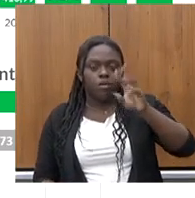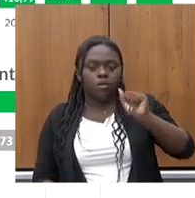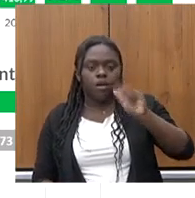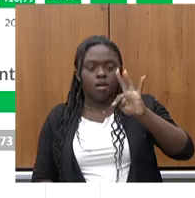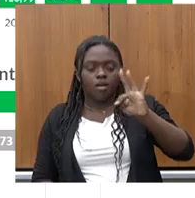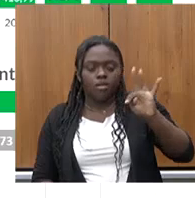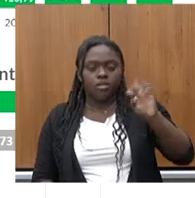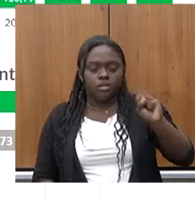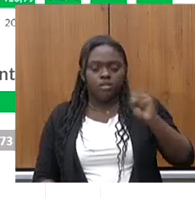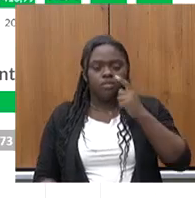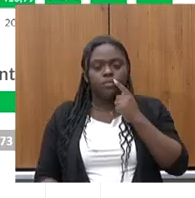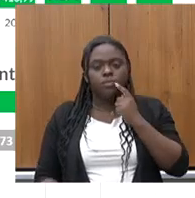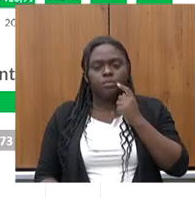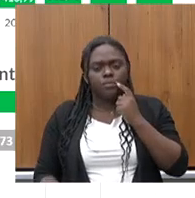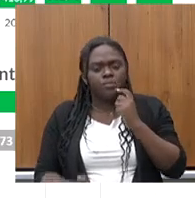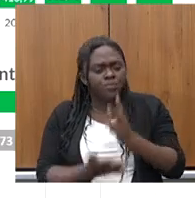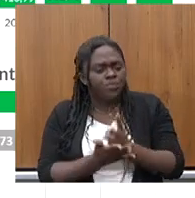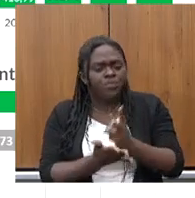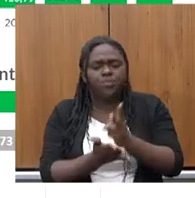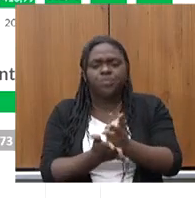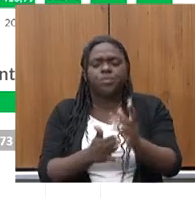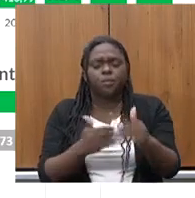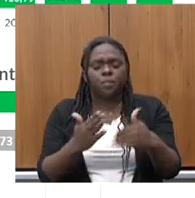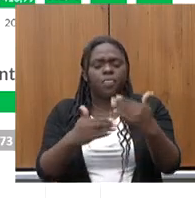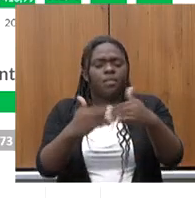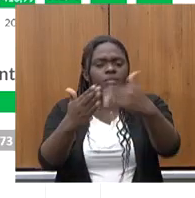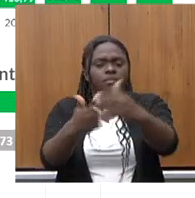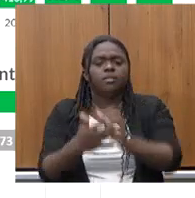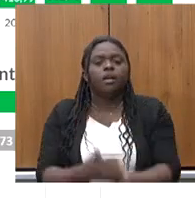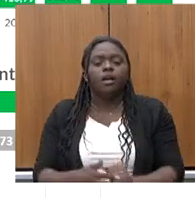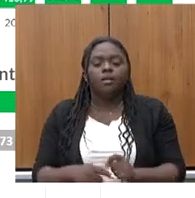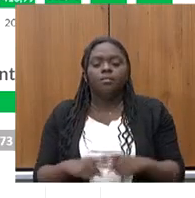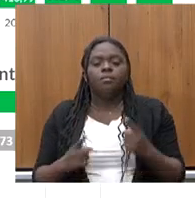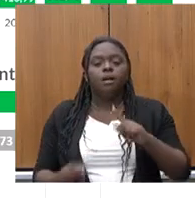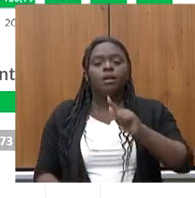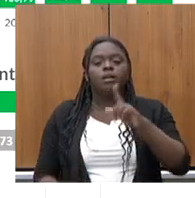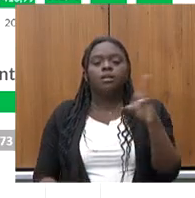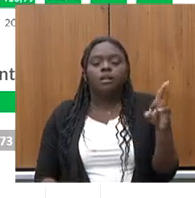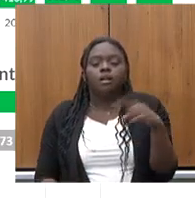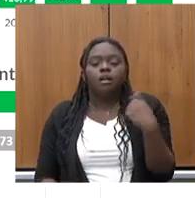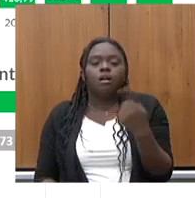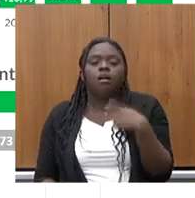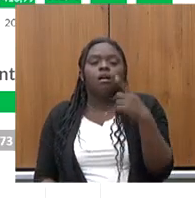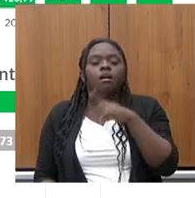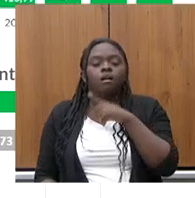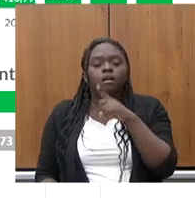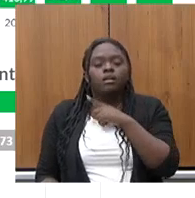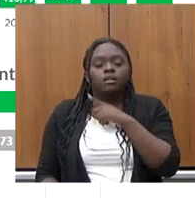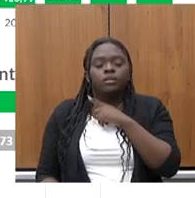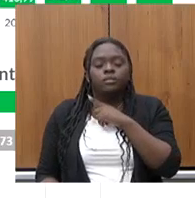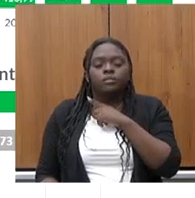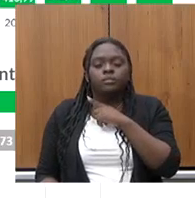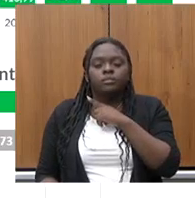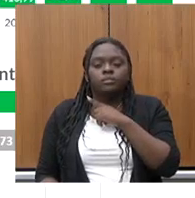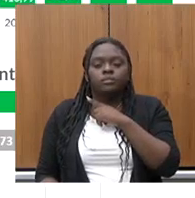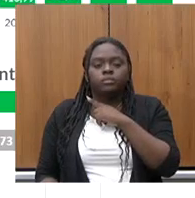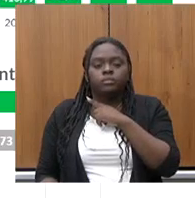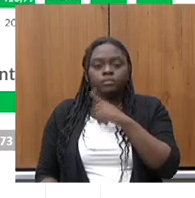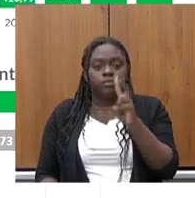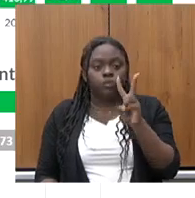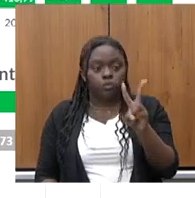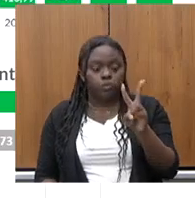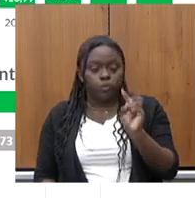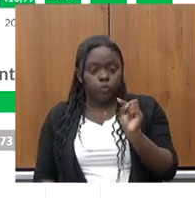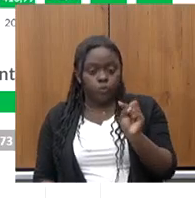parar de crescer, mas, de GD, nós temos 2